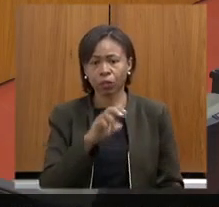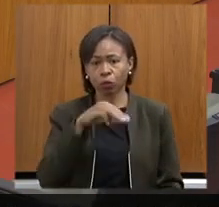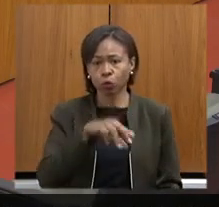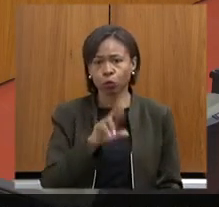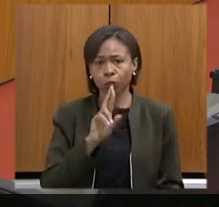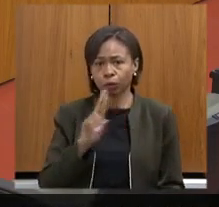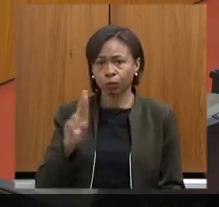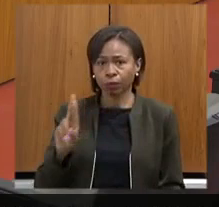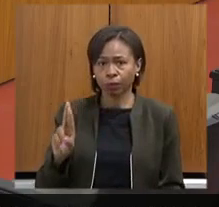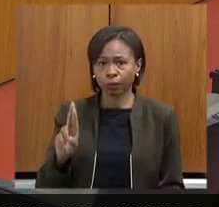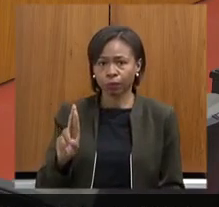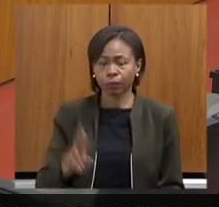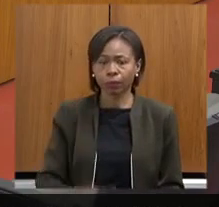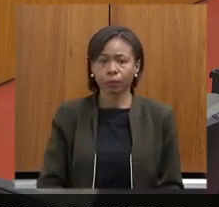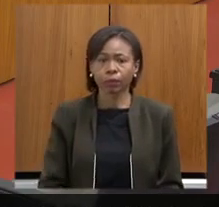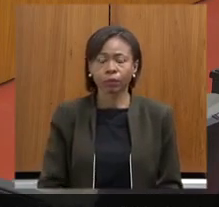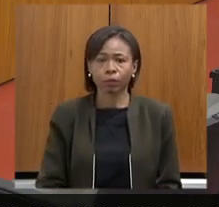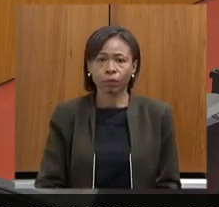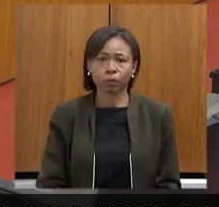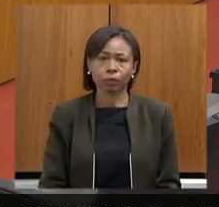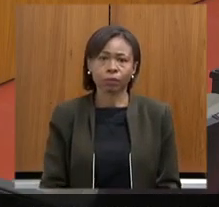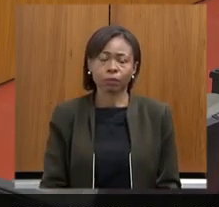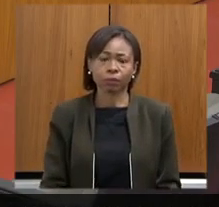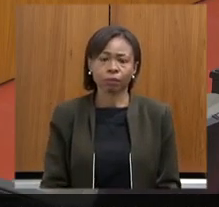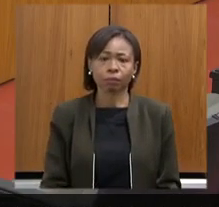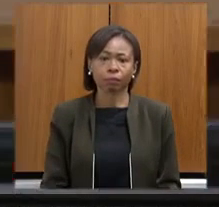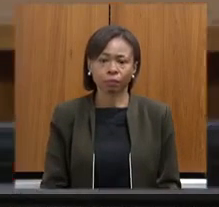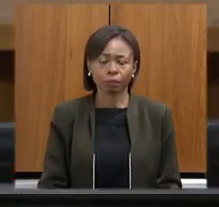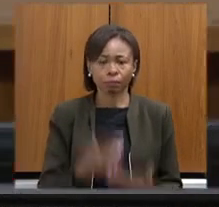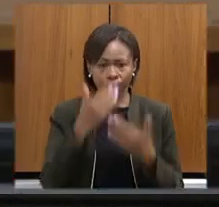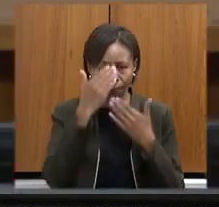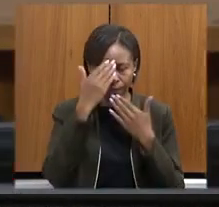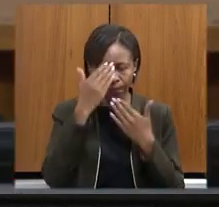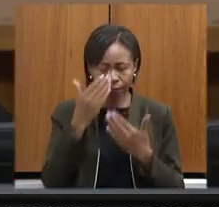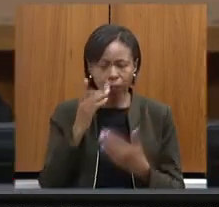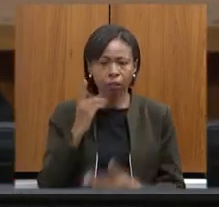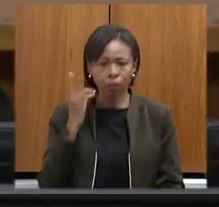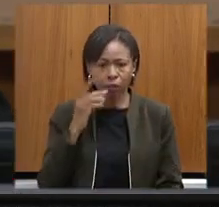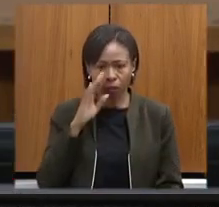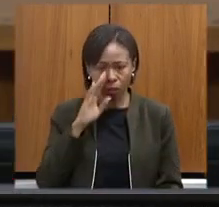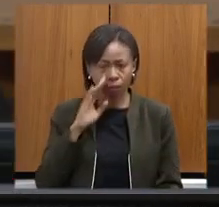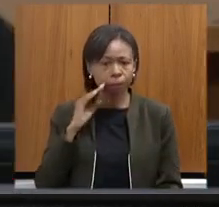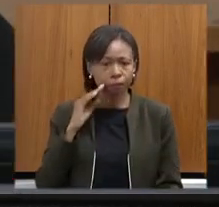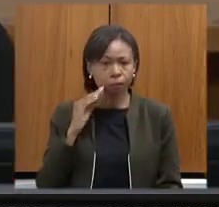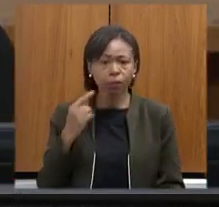respostas. Muito obrigado, deputada, pelas suas questões. Primeiro,